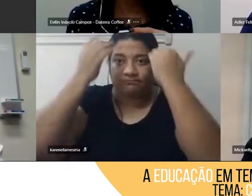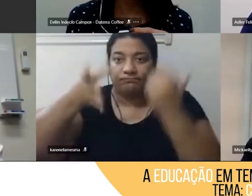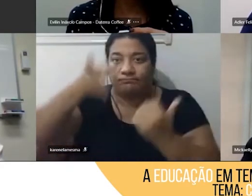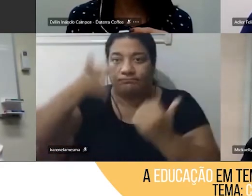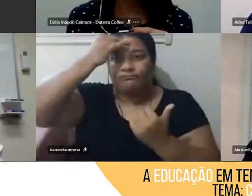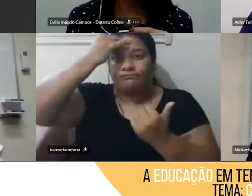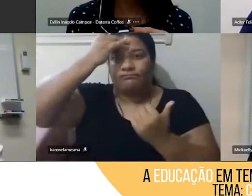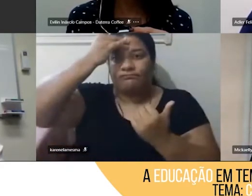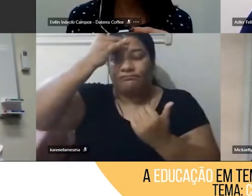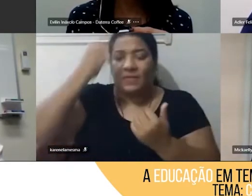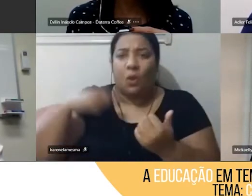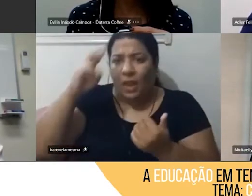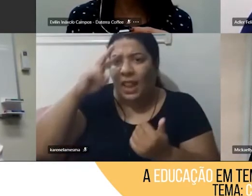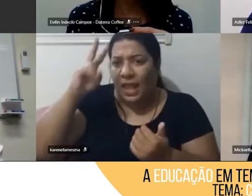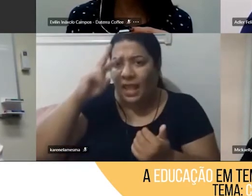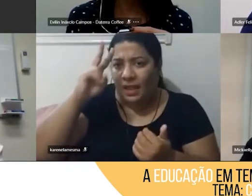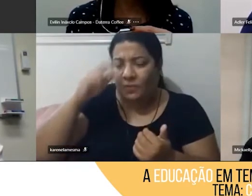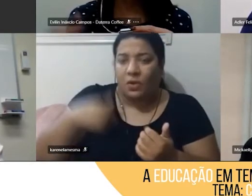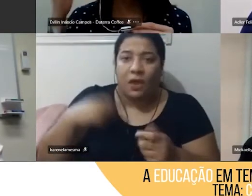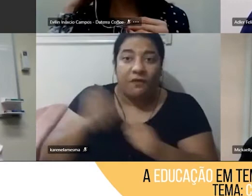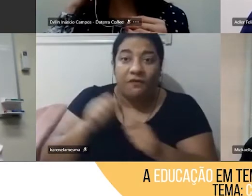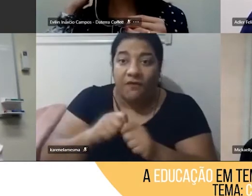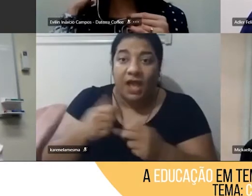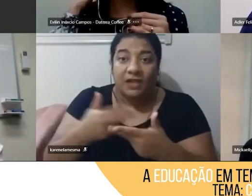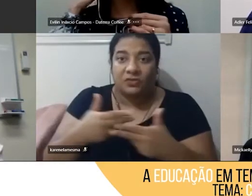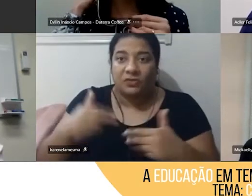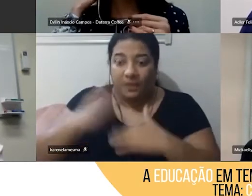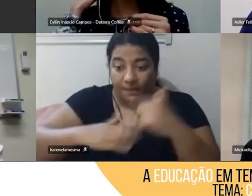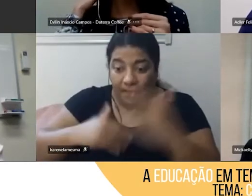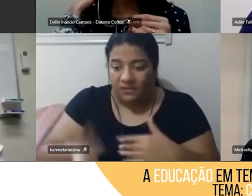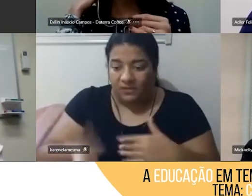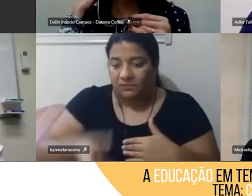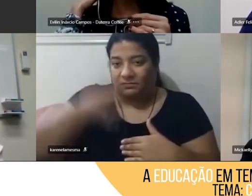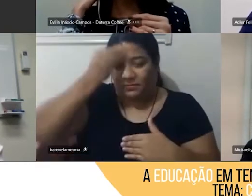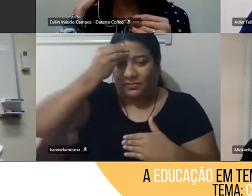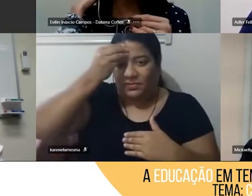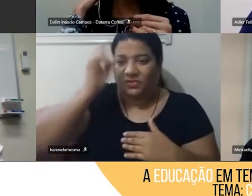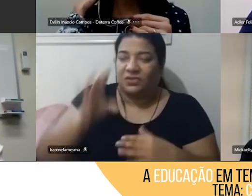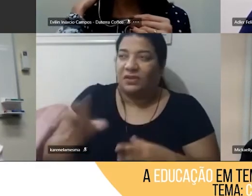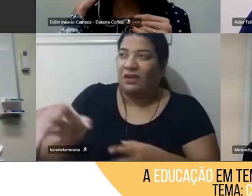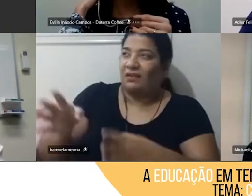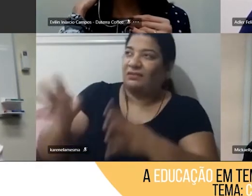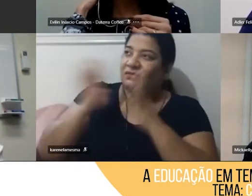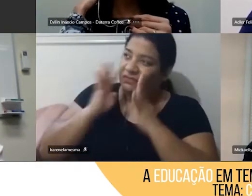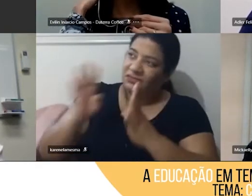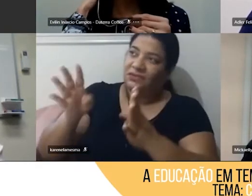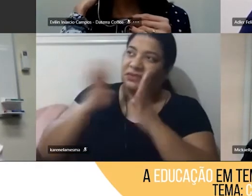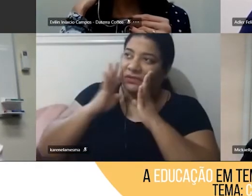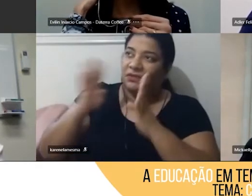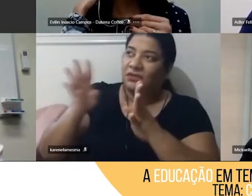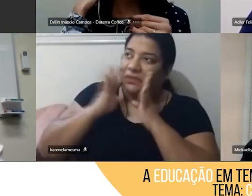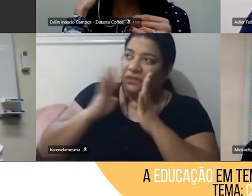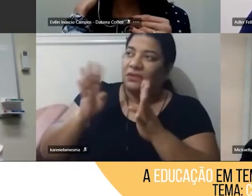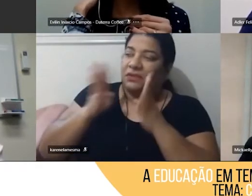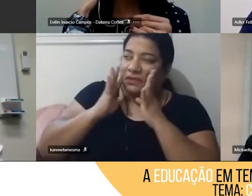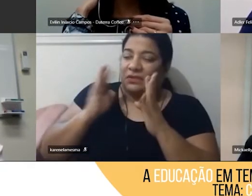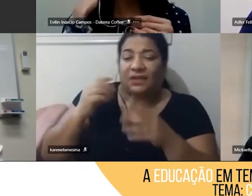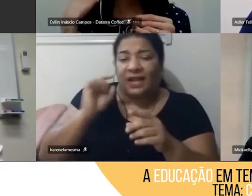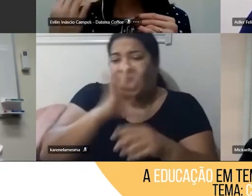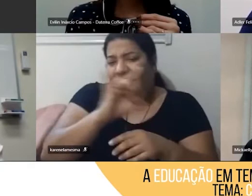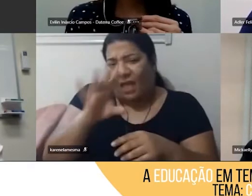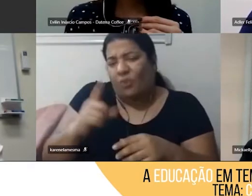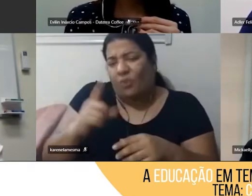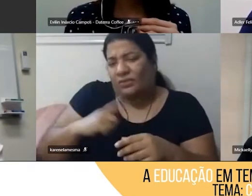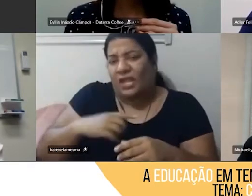mais das coisas quando eu faço na prática do que quando eu só fico ouvindo, ouvindo, ouvindo, óbvio que cada um tem seu método de aprender, mas quando a gente